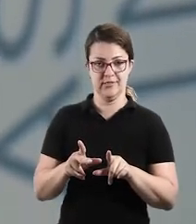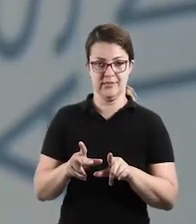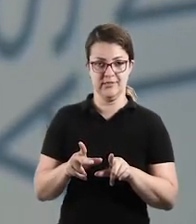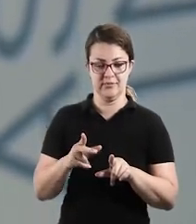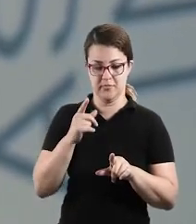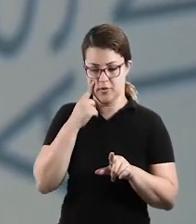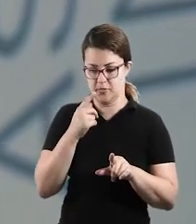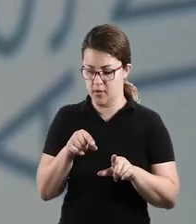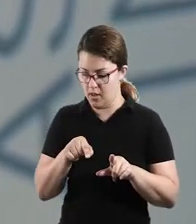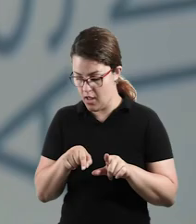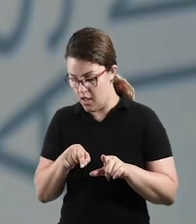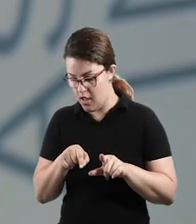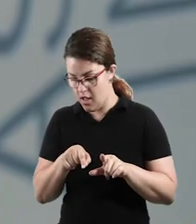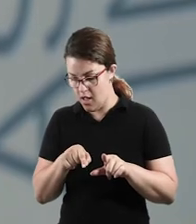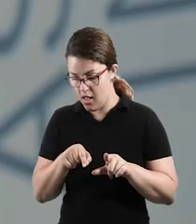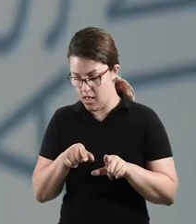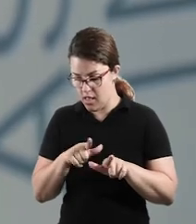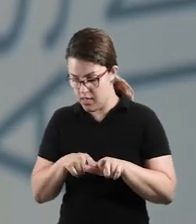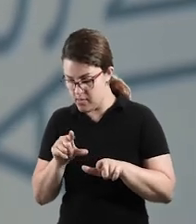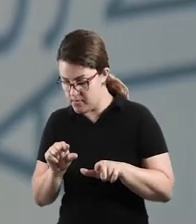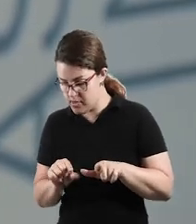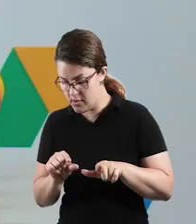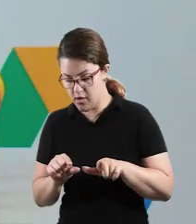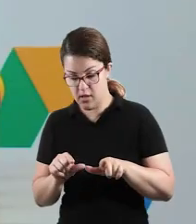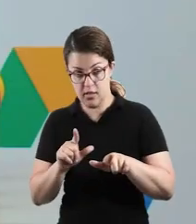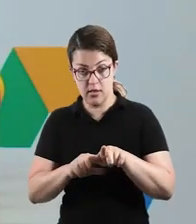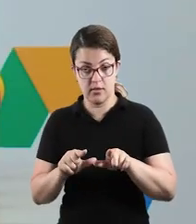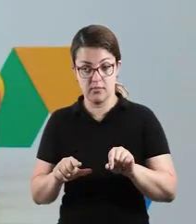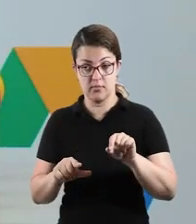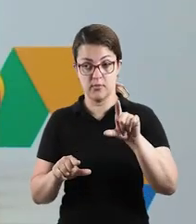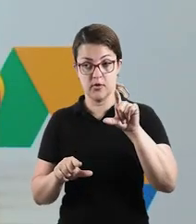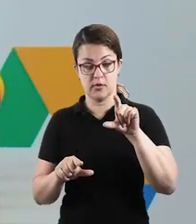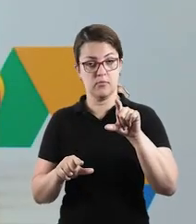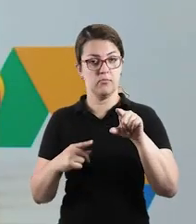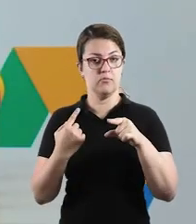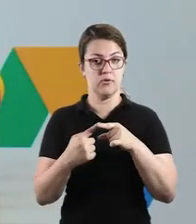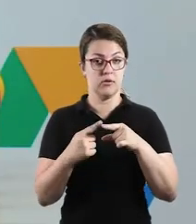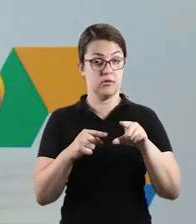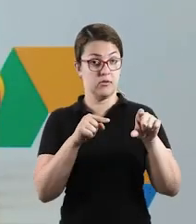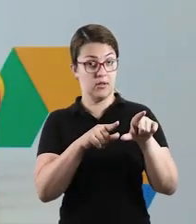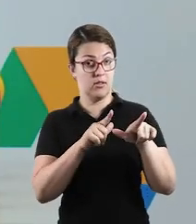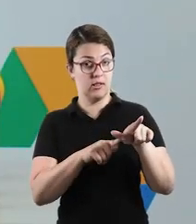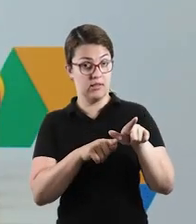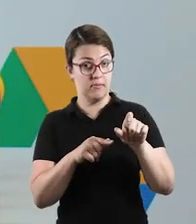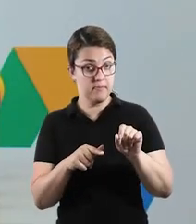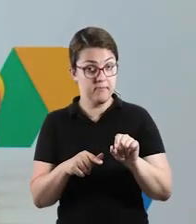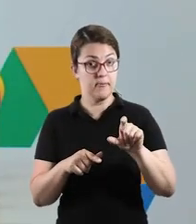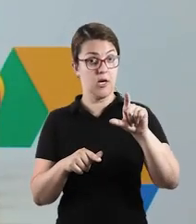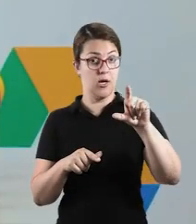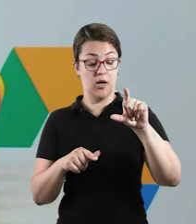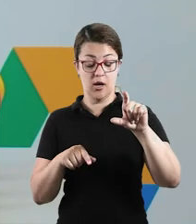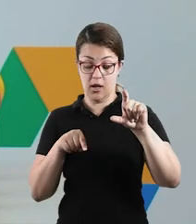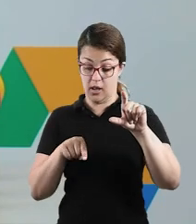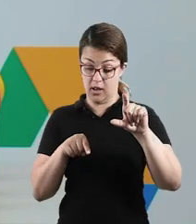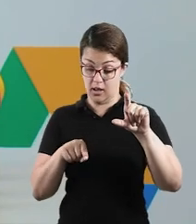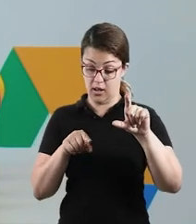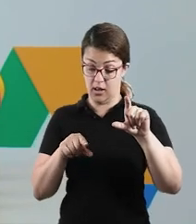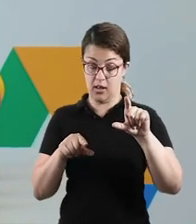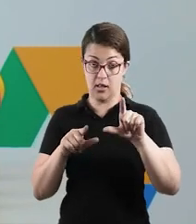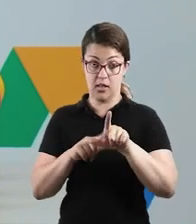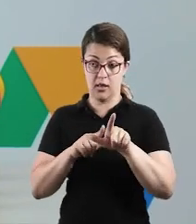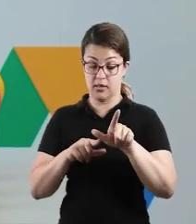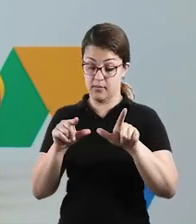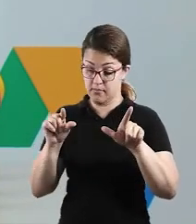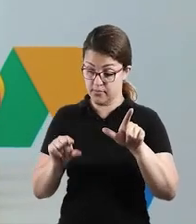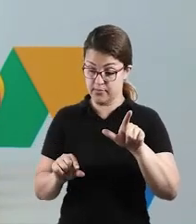que é para ver se a criança consegue identificar. Porque nas placas, geralmente, a gente tem esse tipo de letra, né? Letra maiúscula. E na